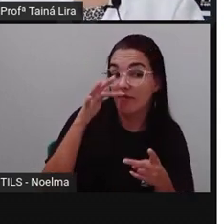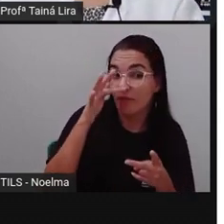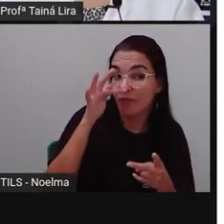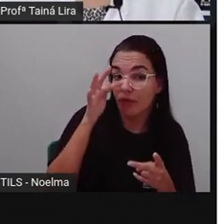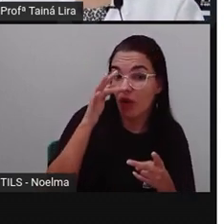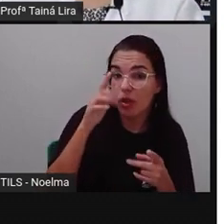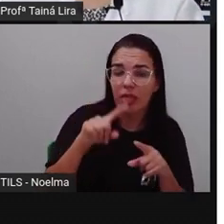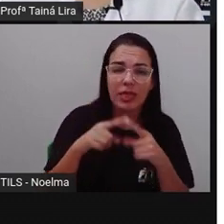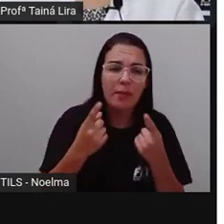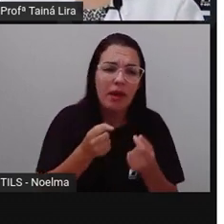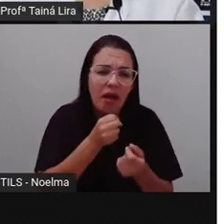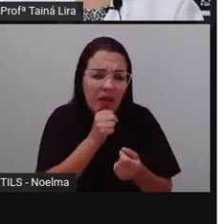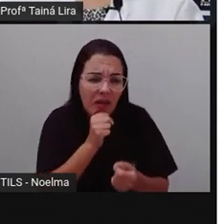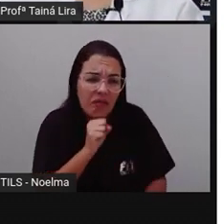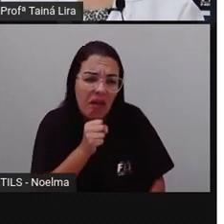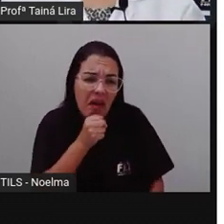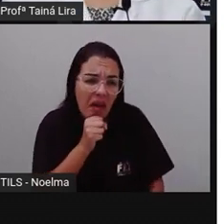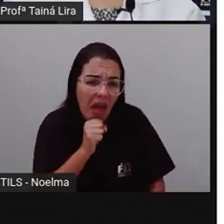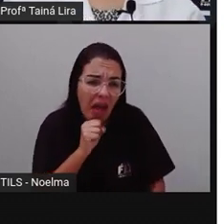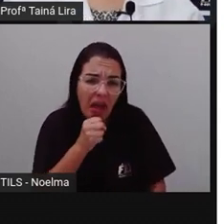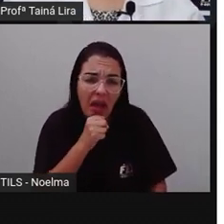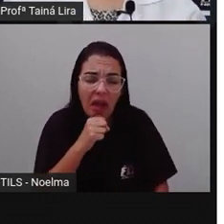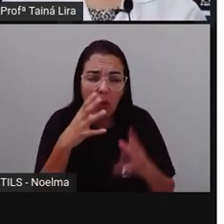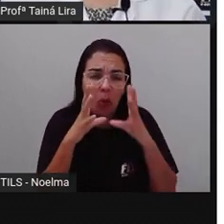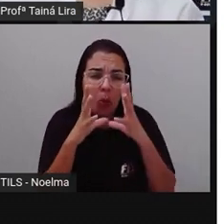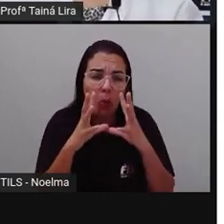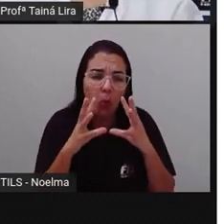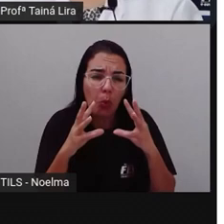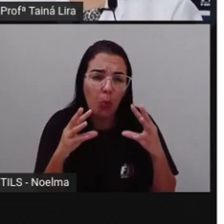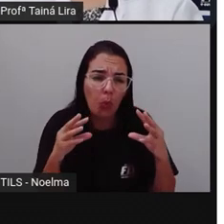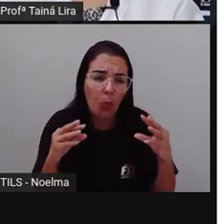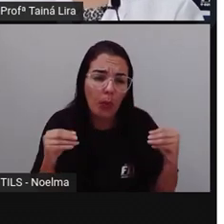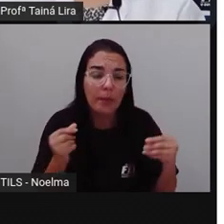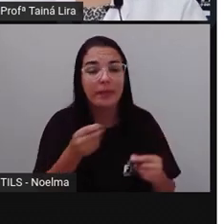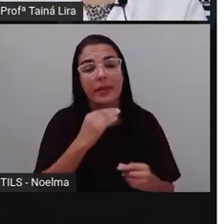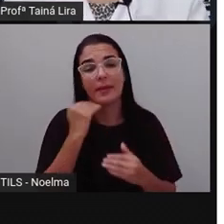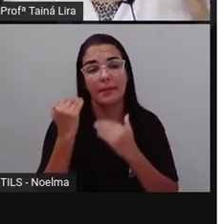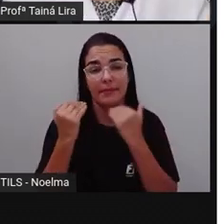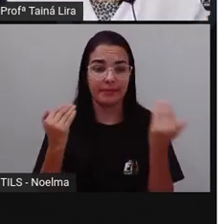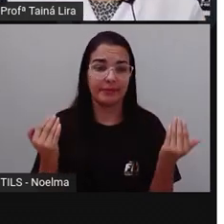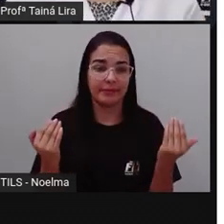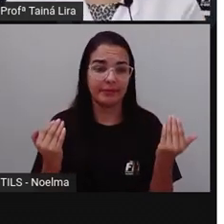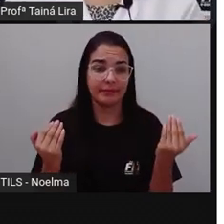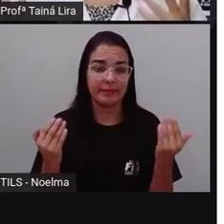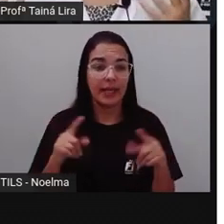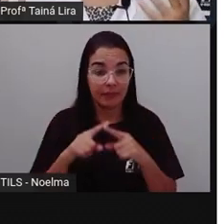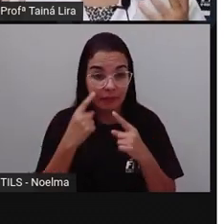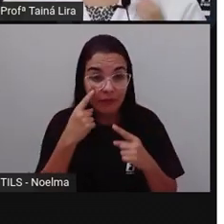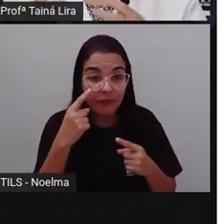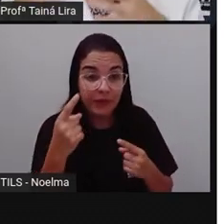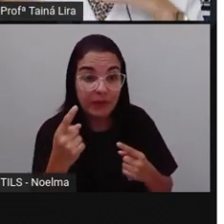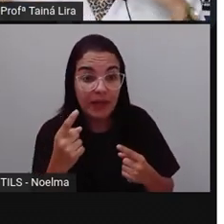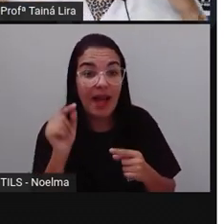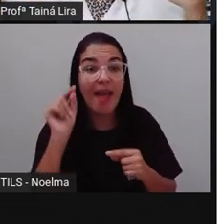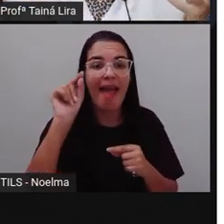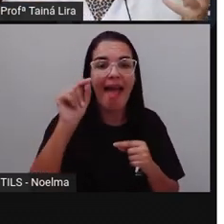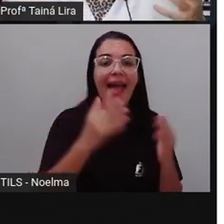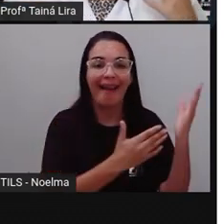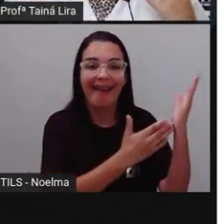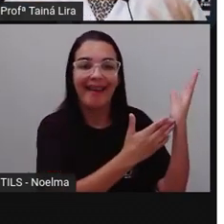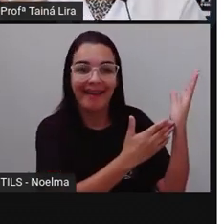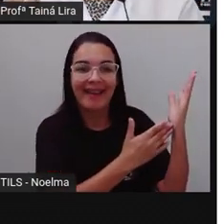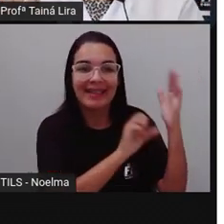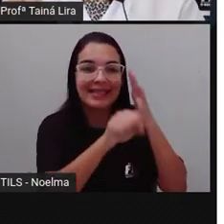vai envelhecer, ó, Ela seca e morre. Então, olha lá, o processo, né, O ciclo